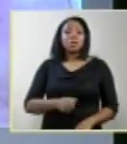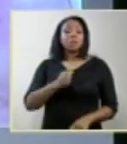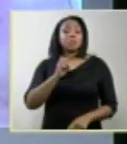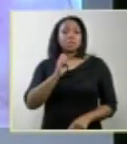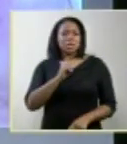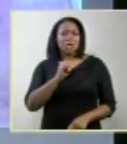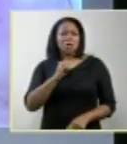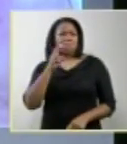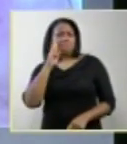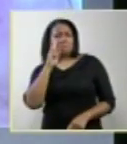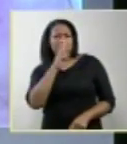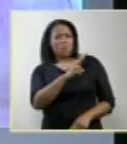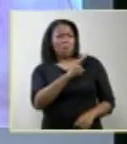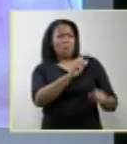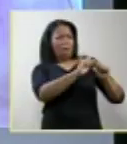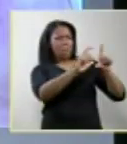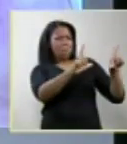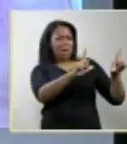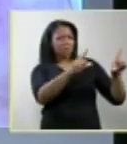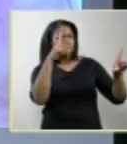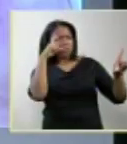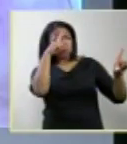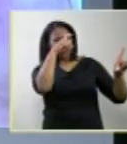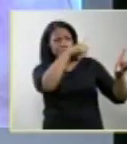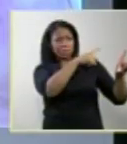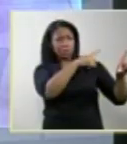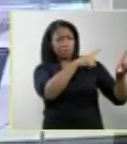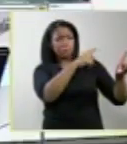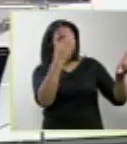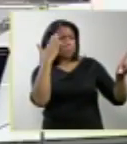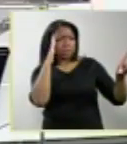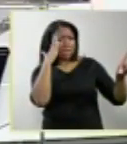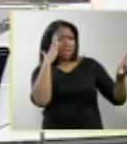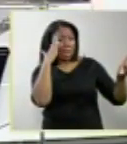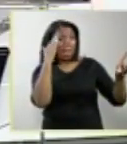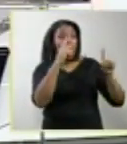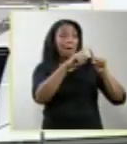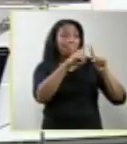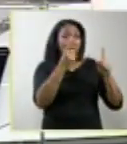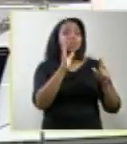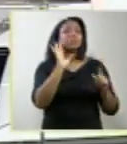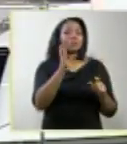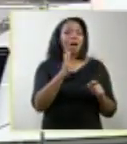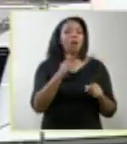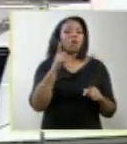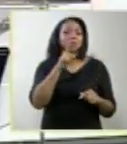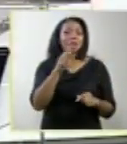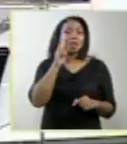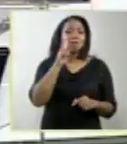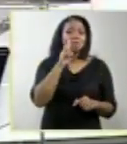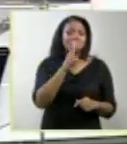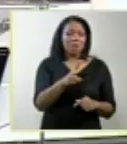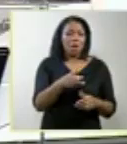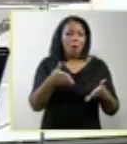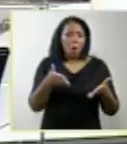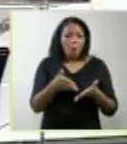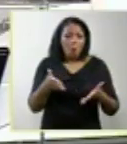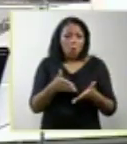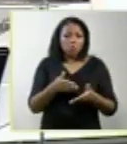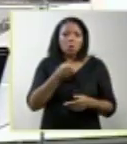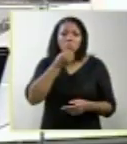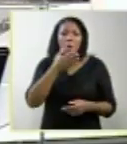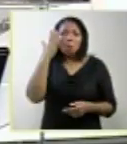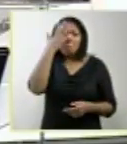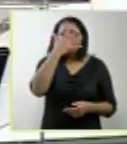difícil, recentemente, com a reconstrução em 3D em tempo real, nós podemos ter uma imagem bastante fidedigna,